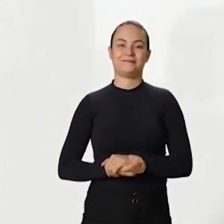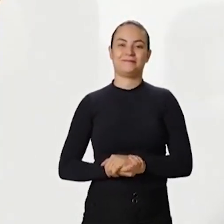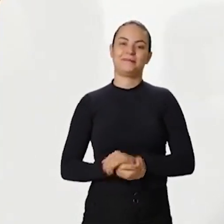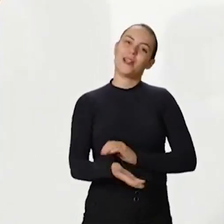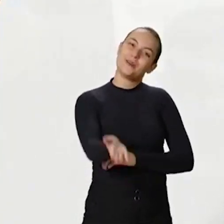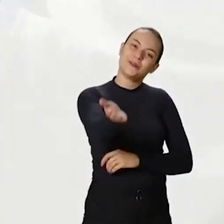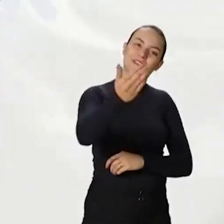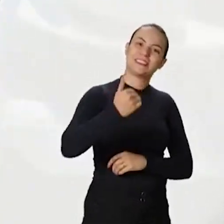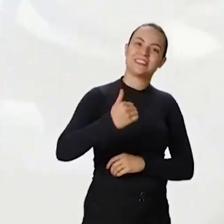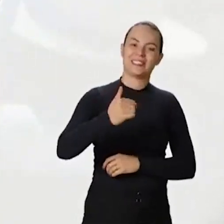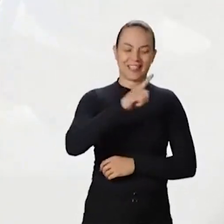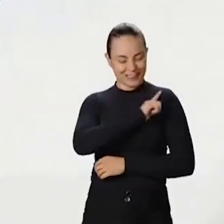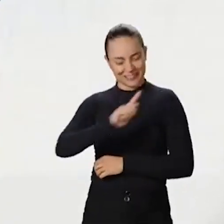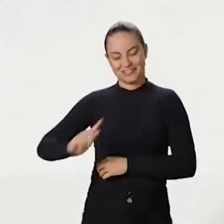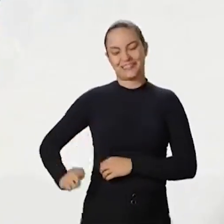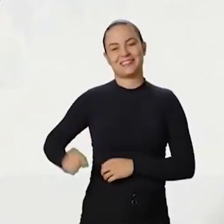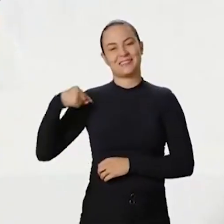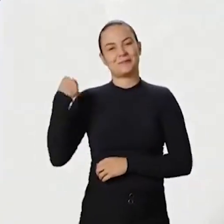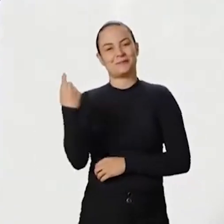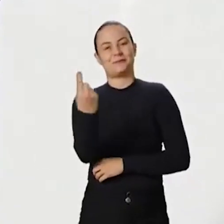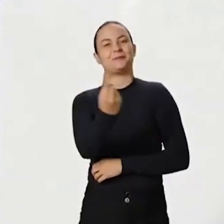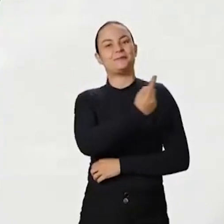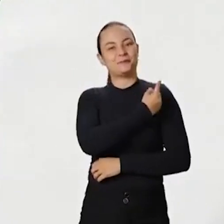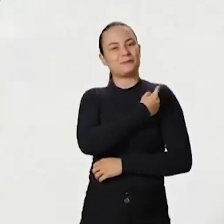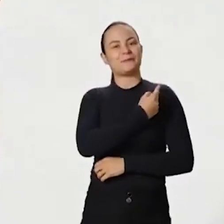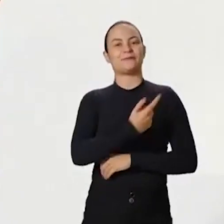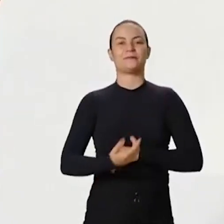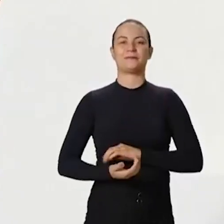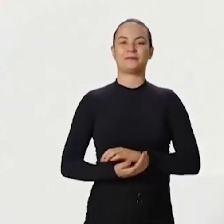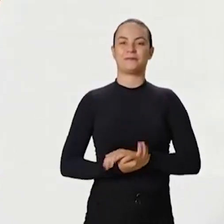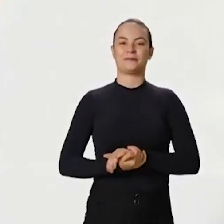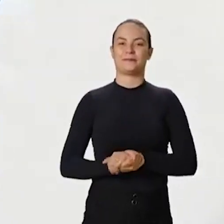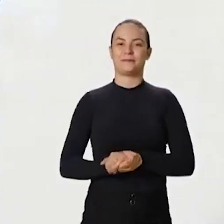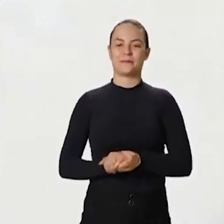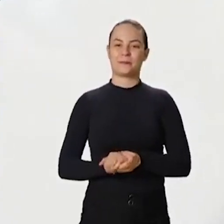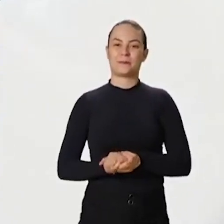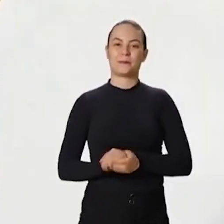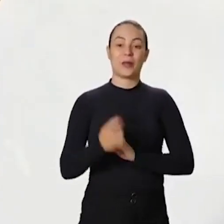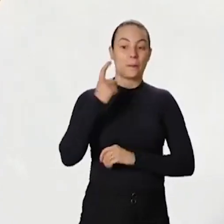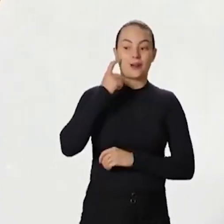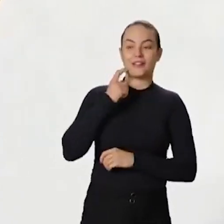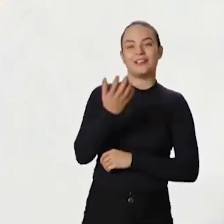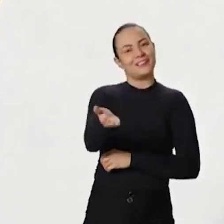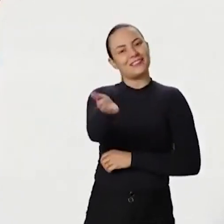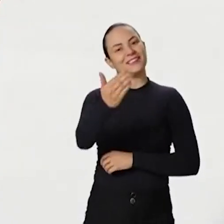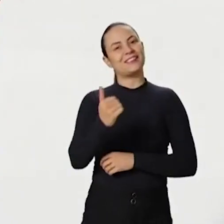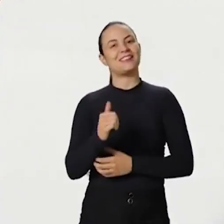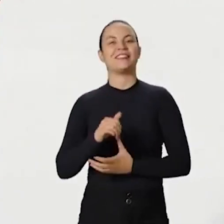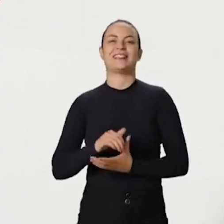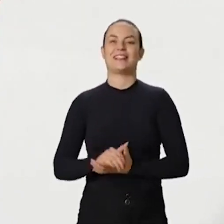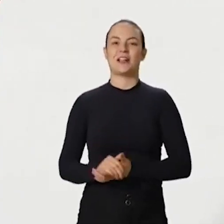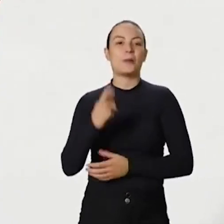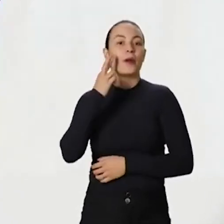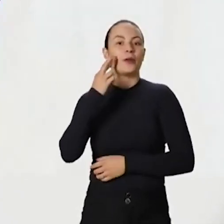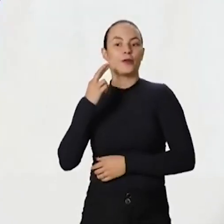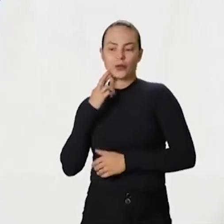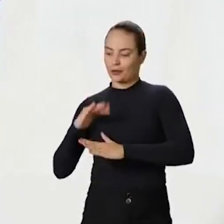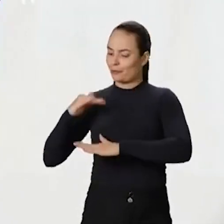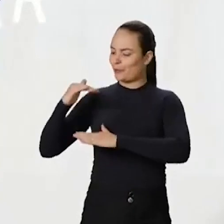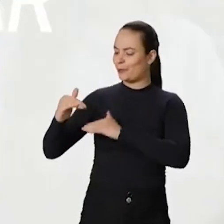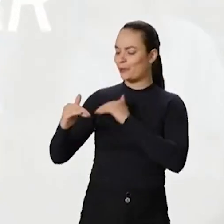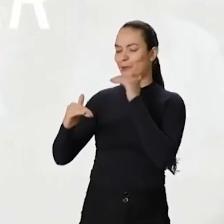ser o governador da gente Vem ser para a Rondônia